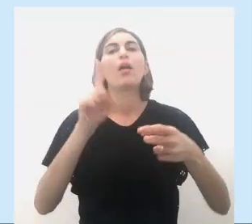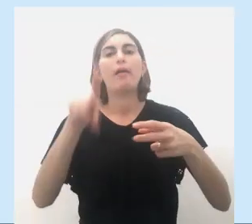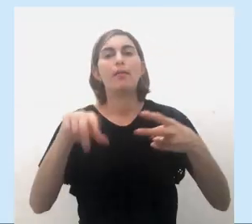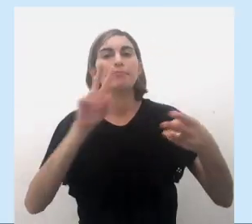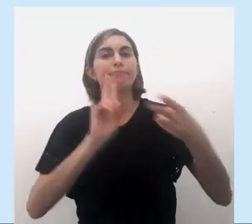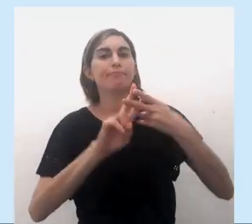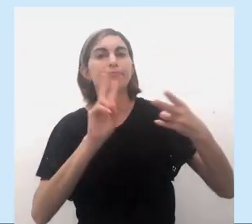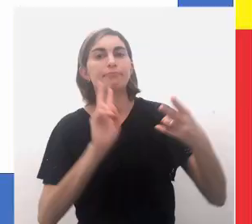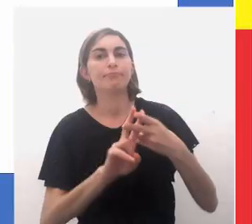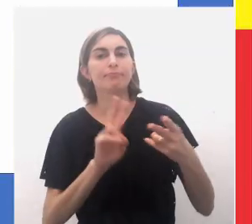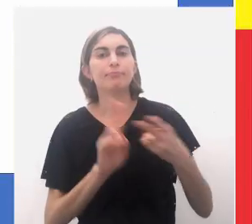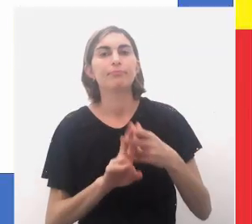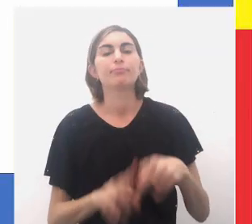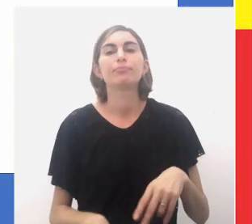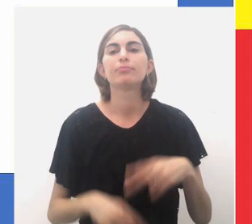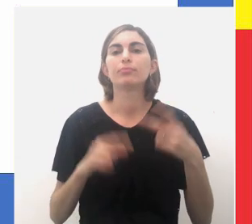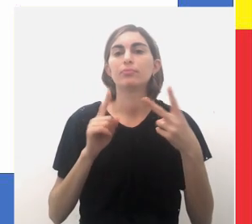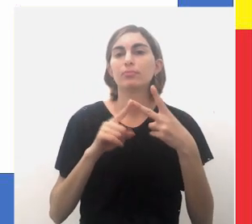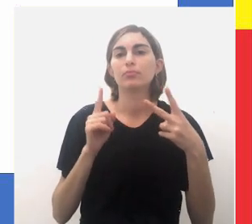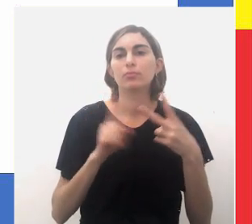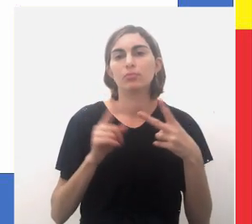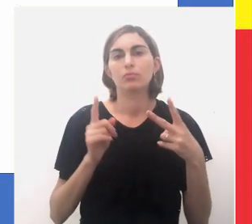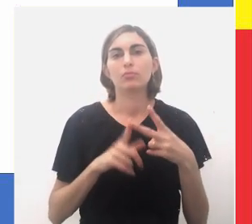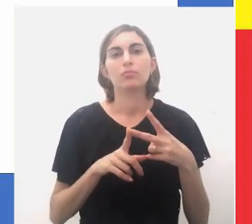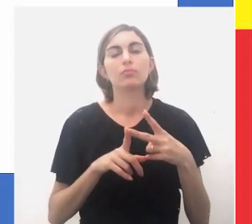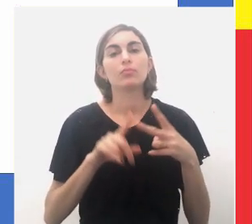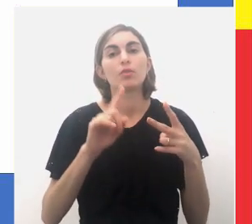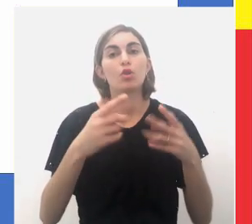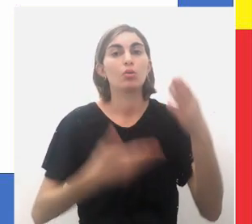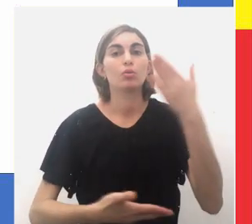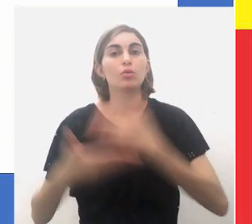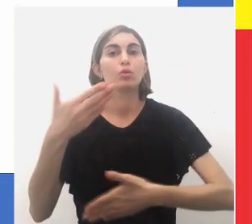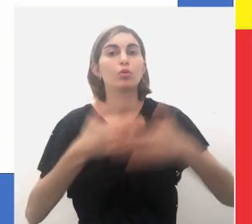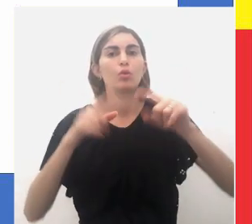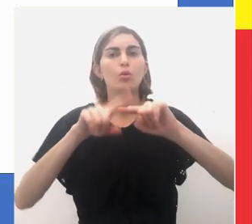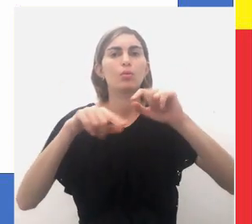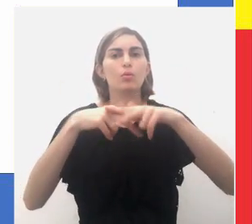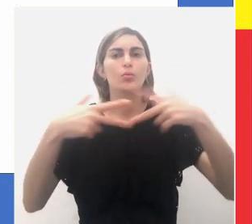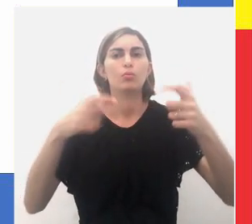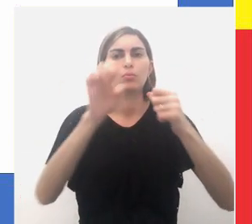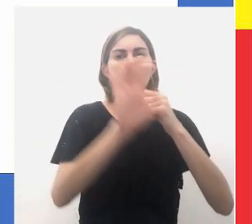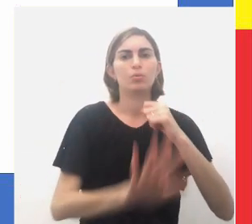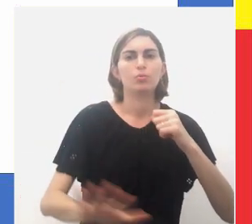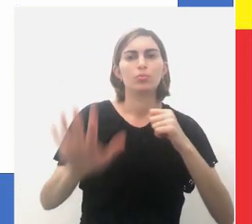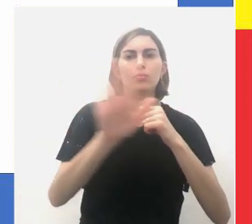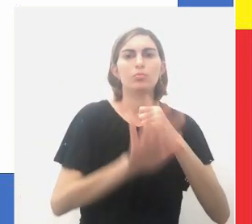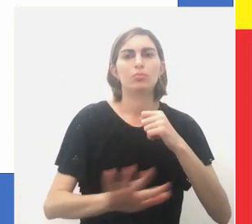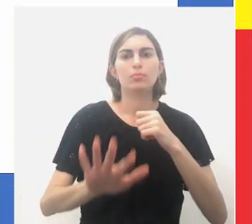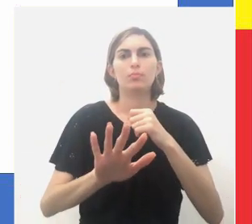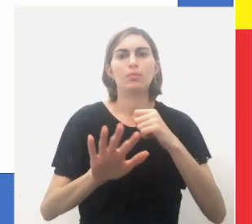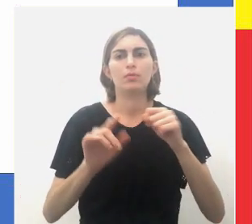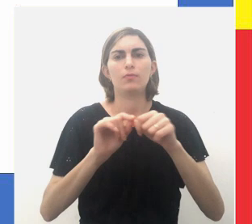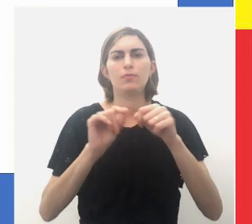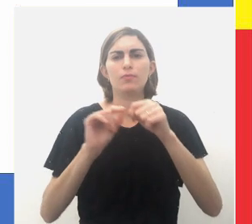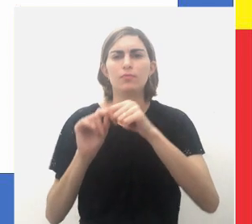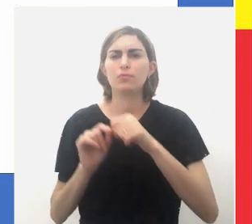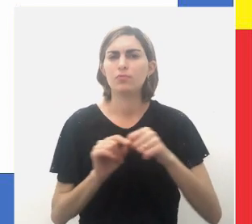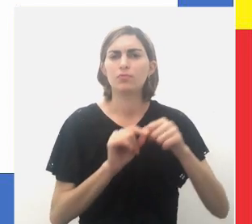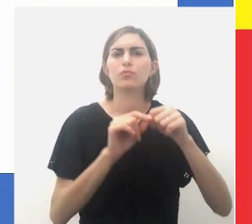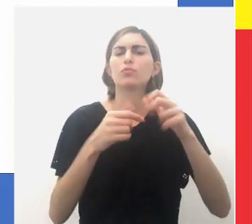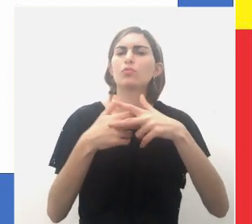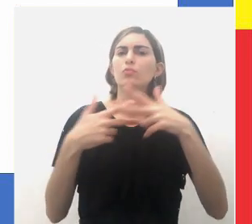aprisionados. A segunda forma é a troca de mercadorias europeias. Então,